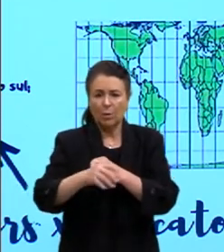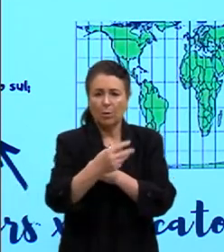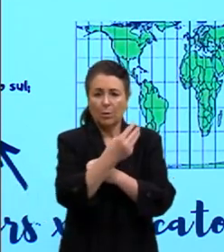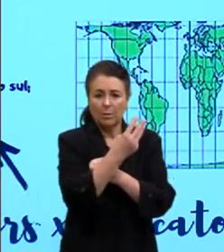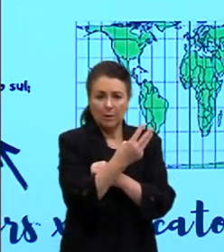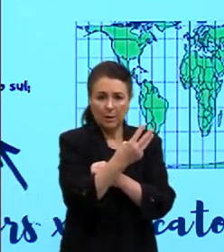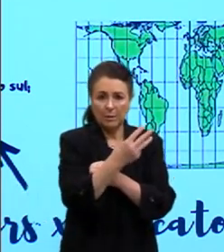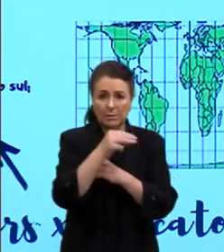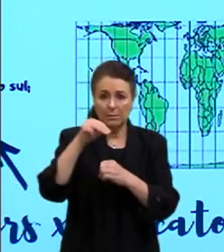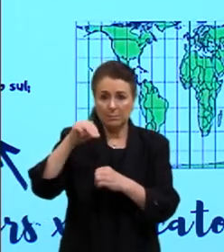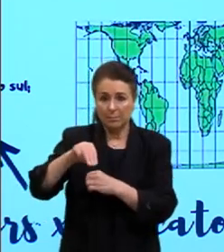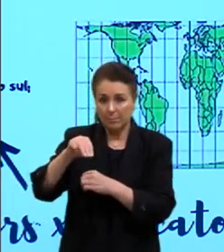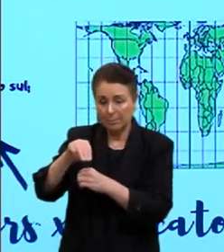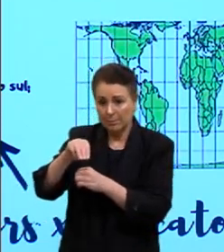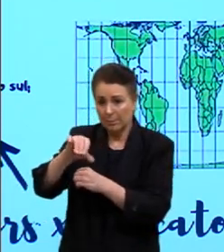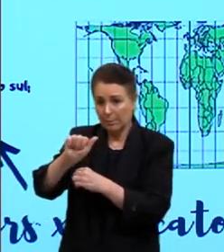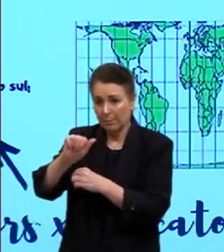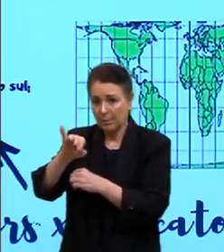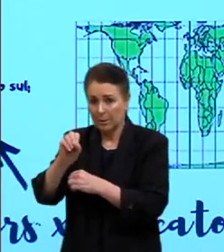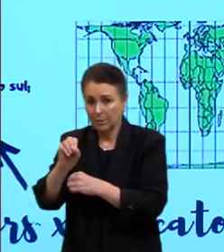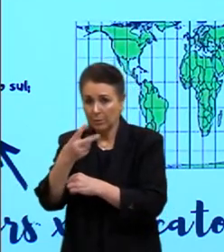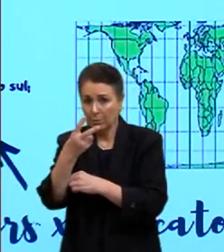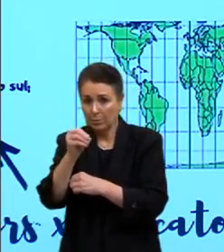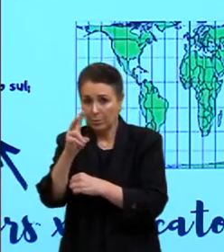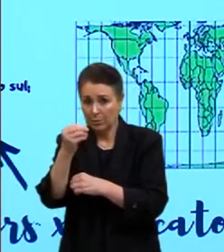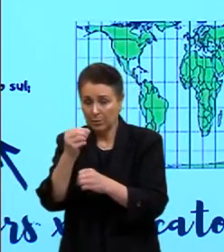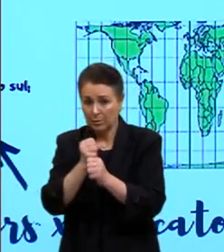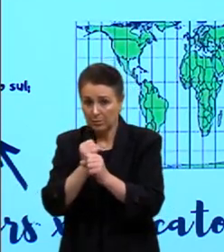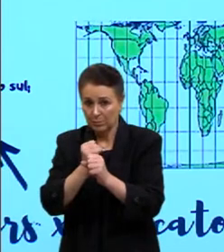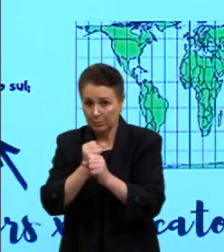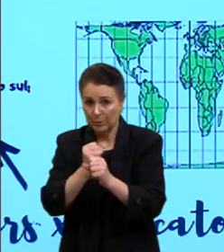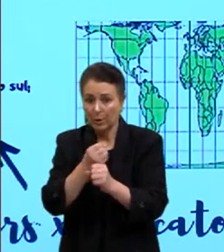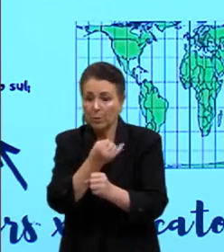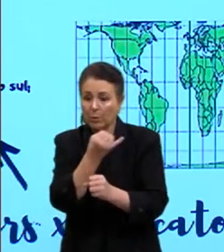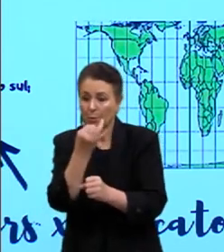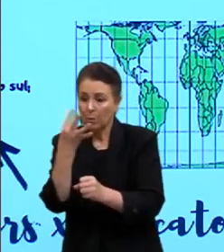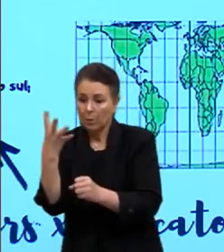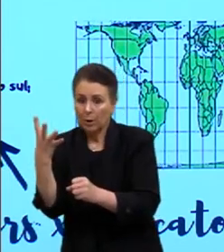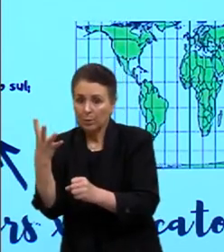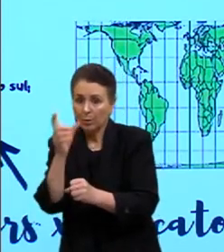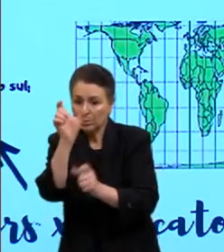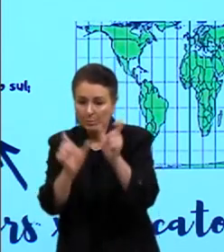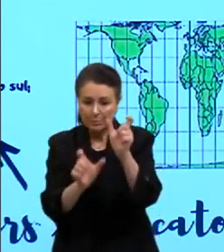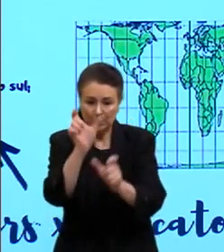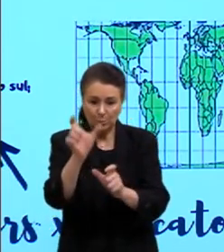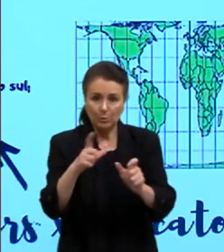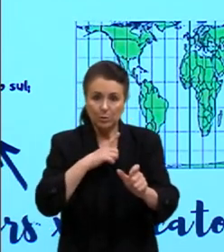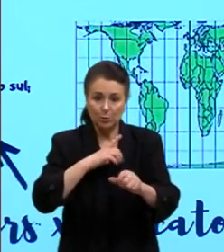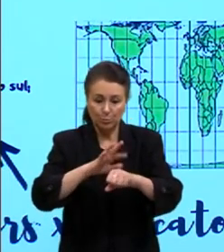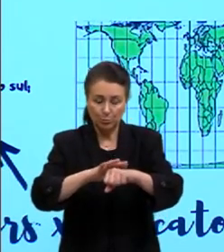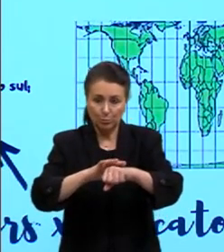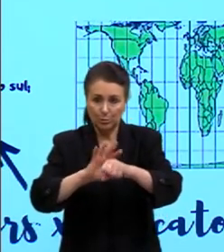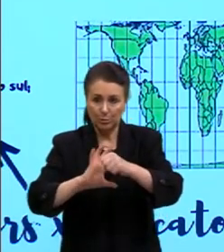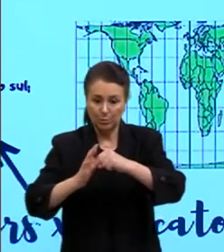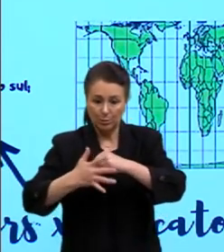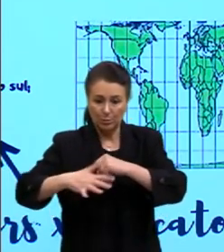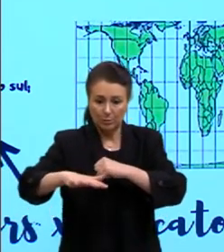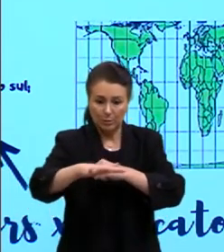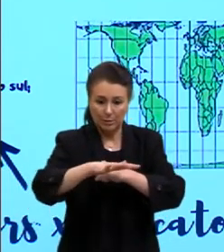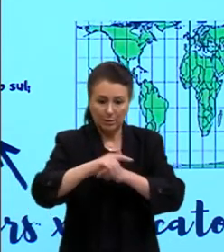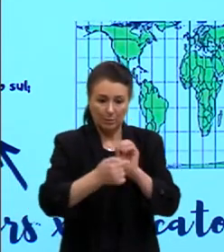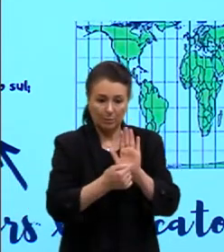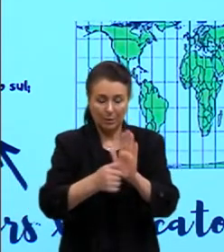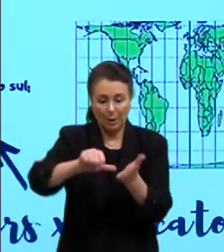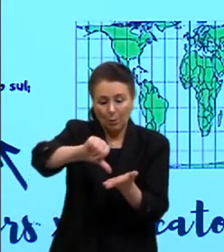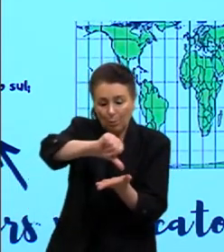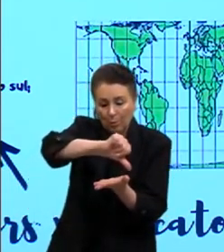9 do 5 de 2020, os casos de Covid. Então, aqui mostra o mapa para vocês, real, né,